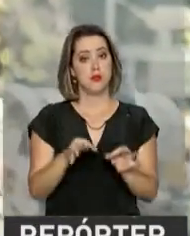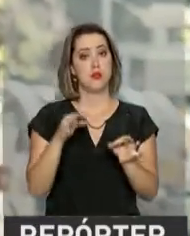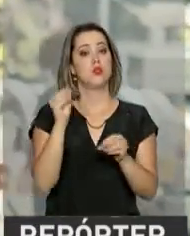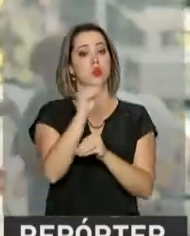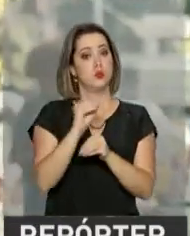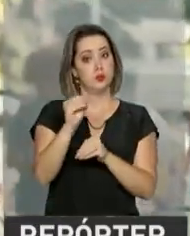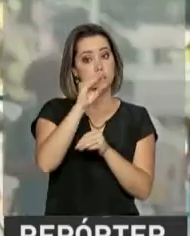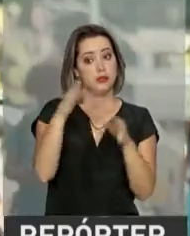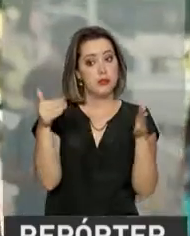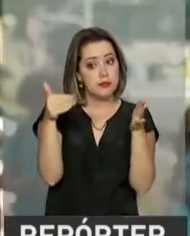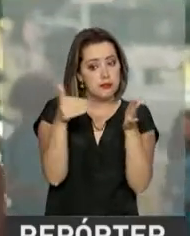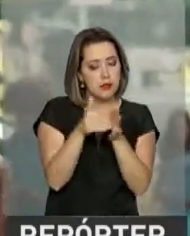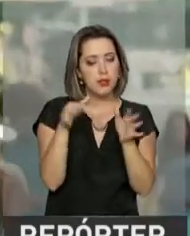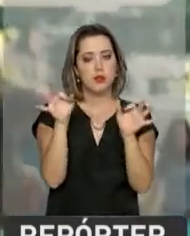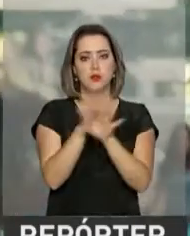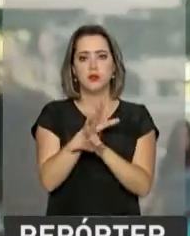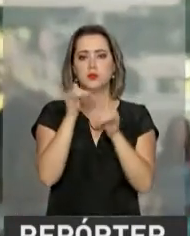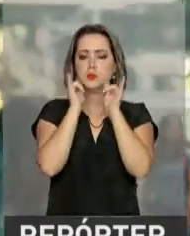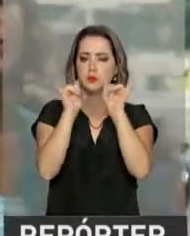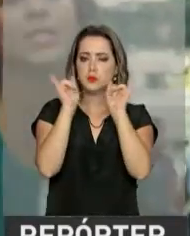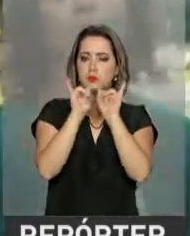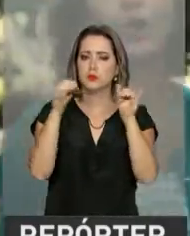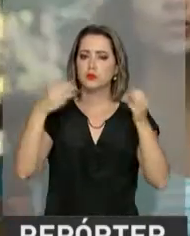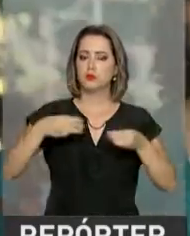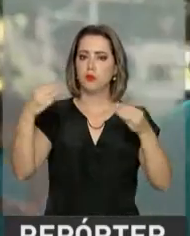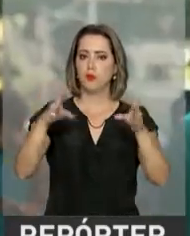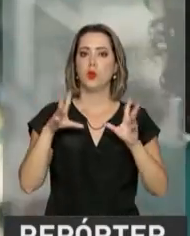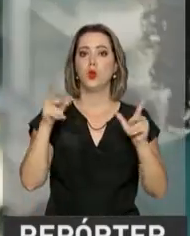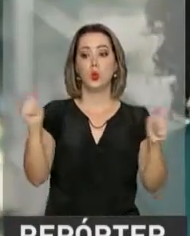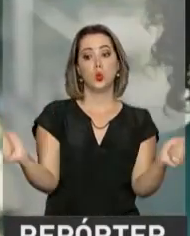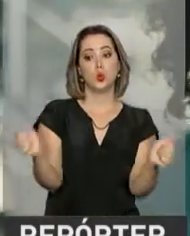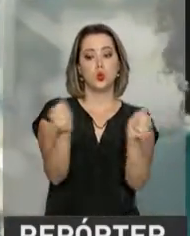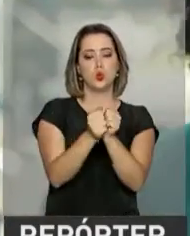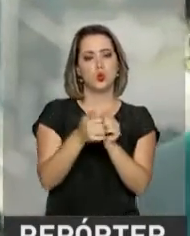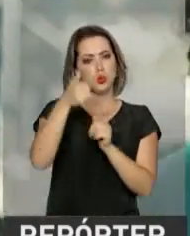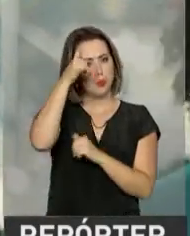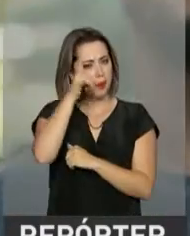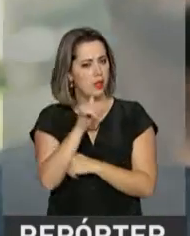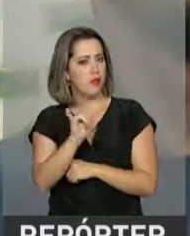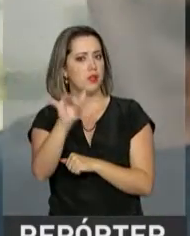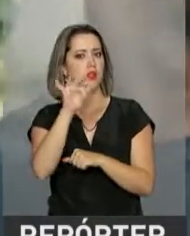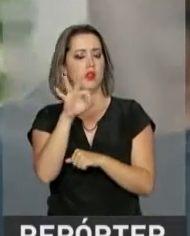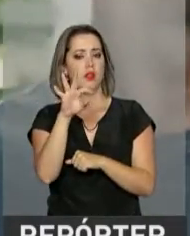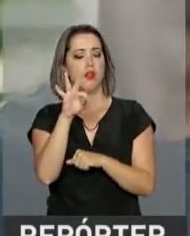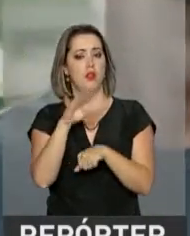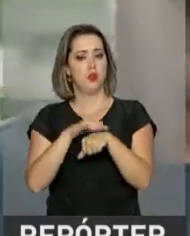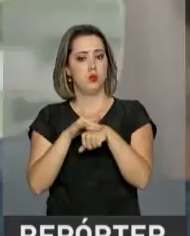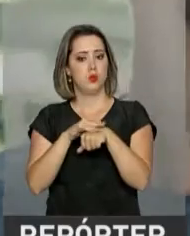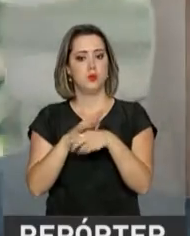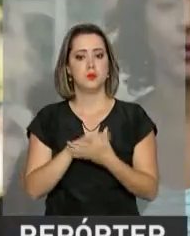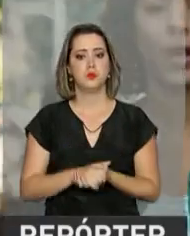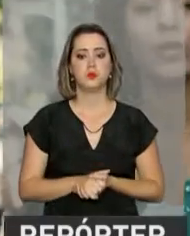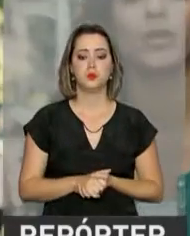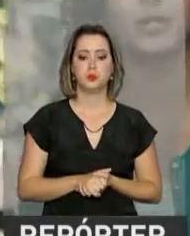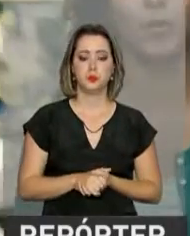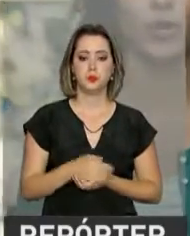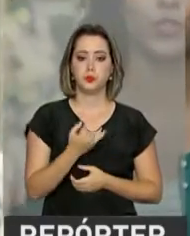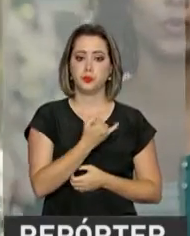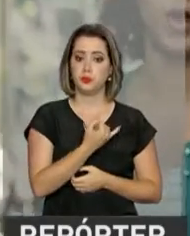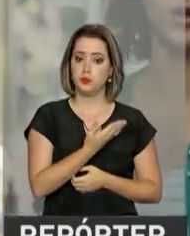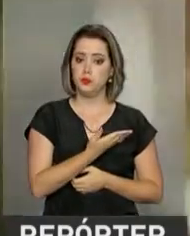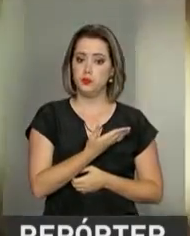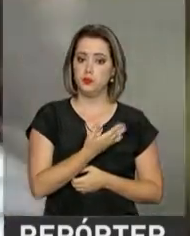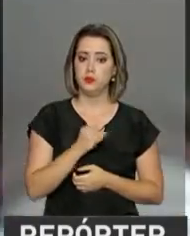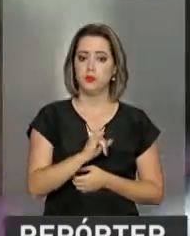o fim, o Ministério da Saúde lançou a campanha Todos Juntos contra a Tuberculose. Se parar o tratamento, a doença